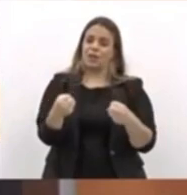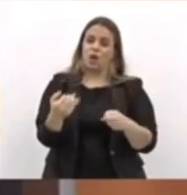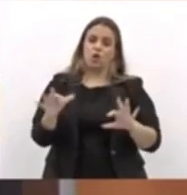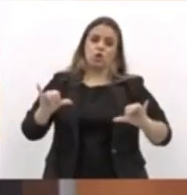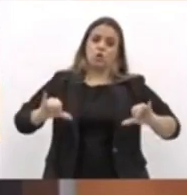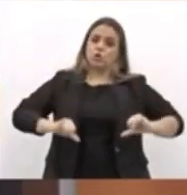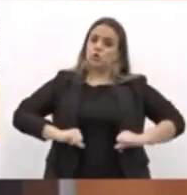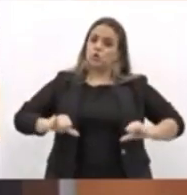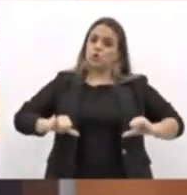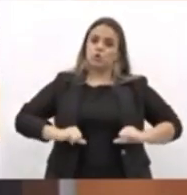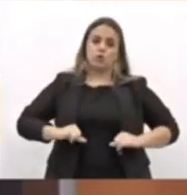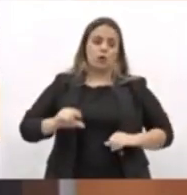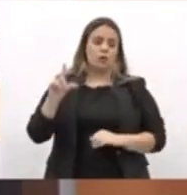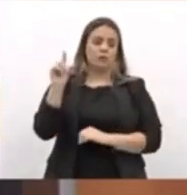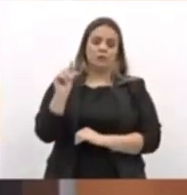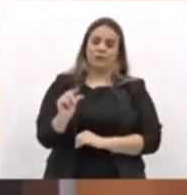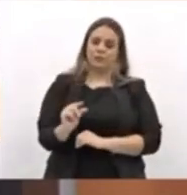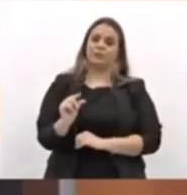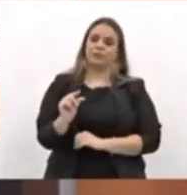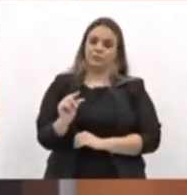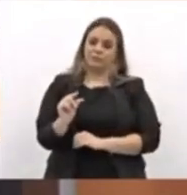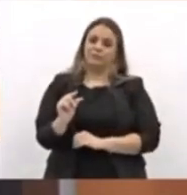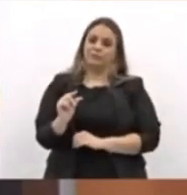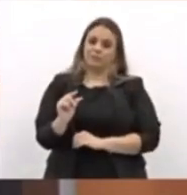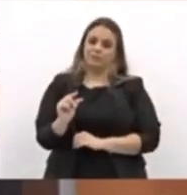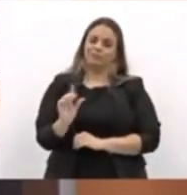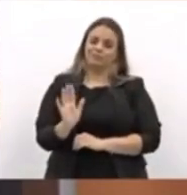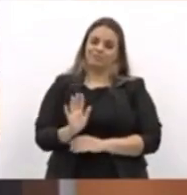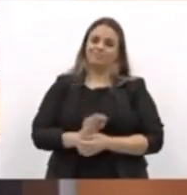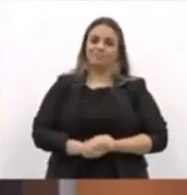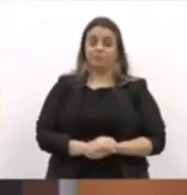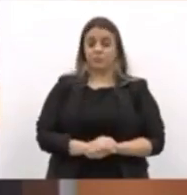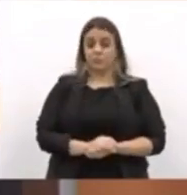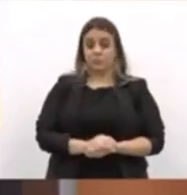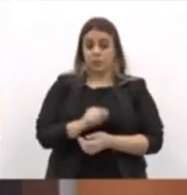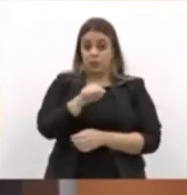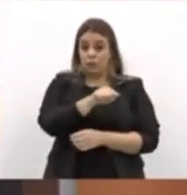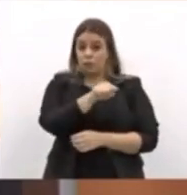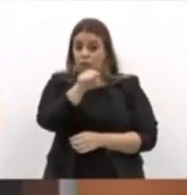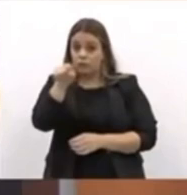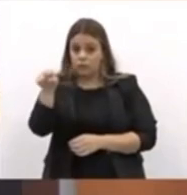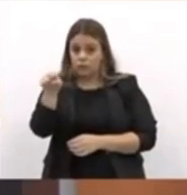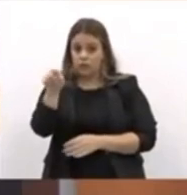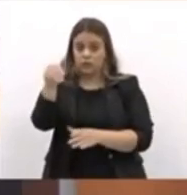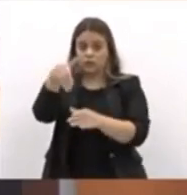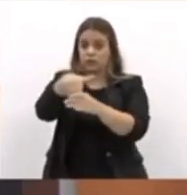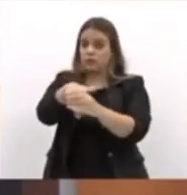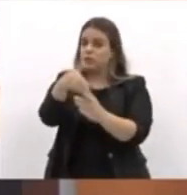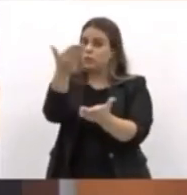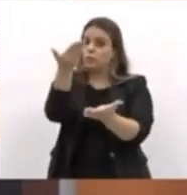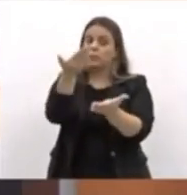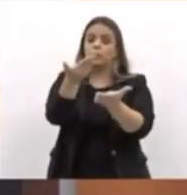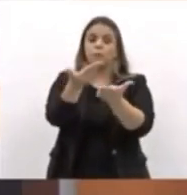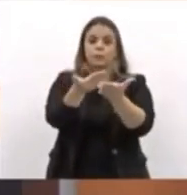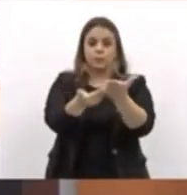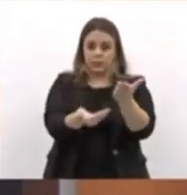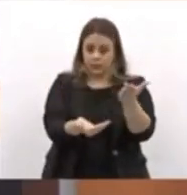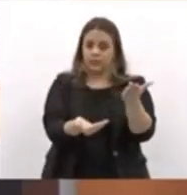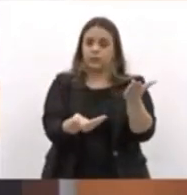vocês perderam a eleição,